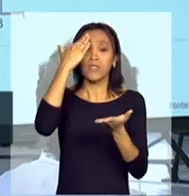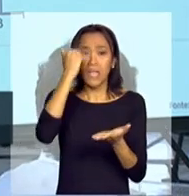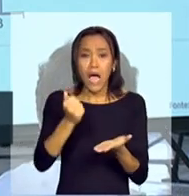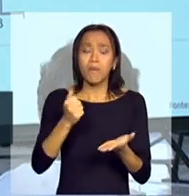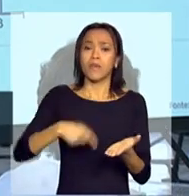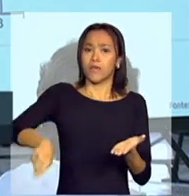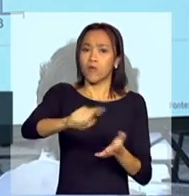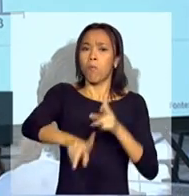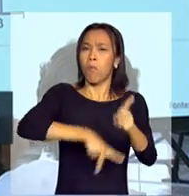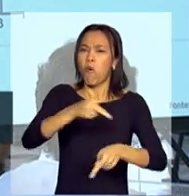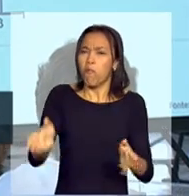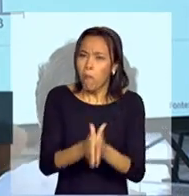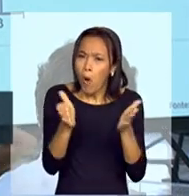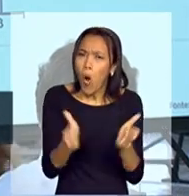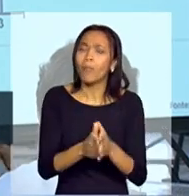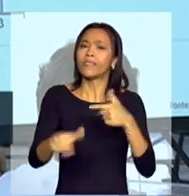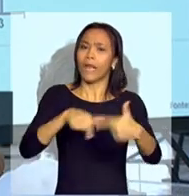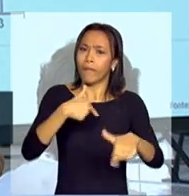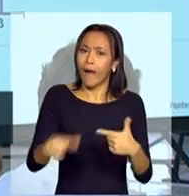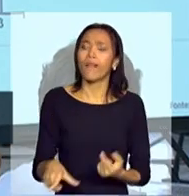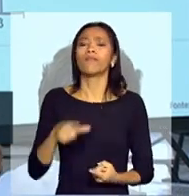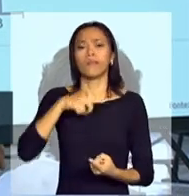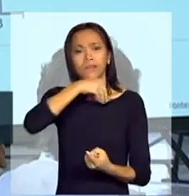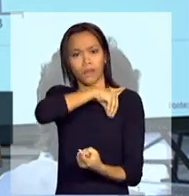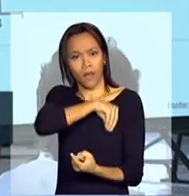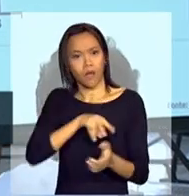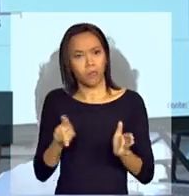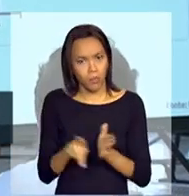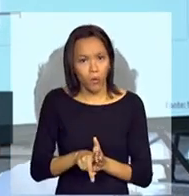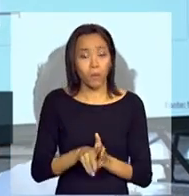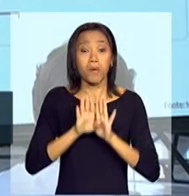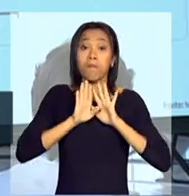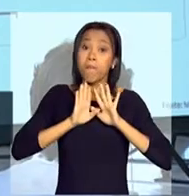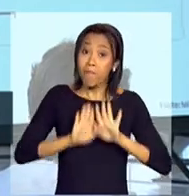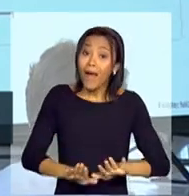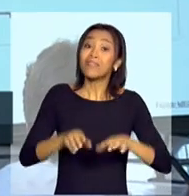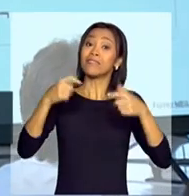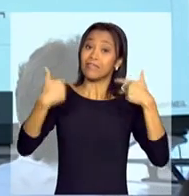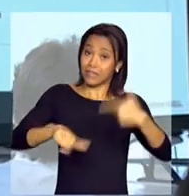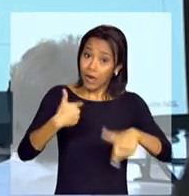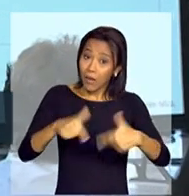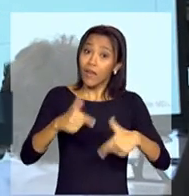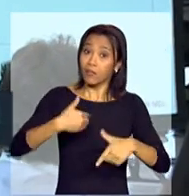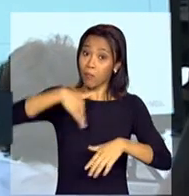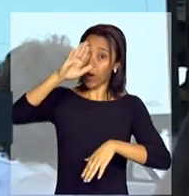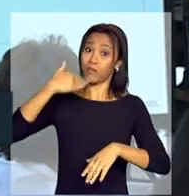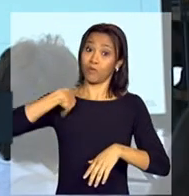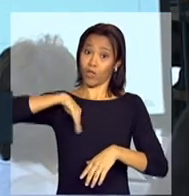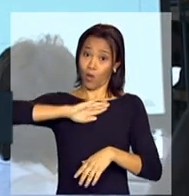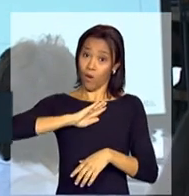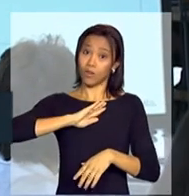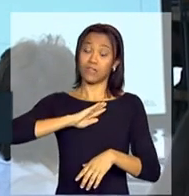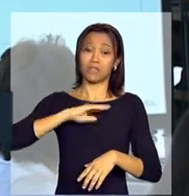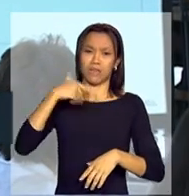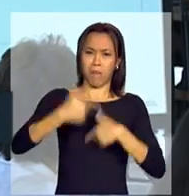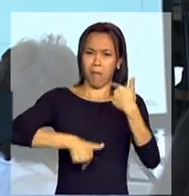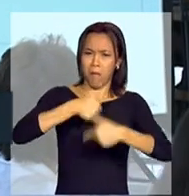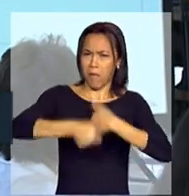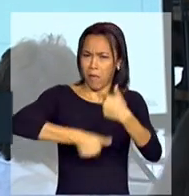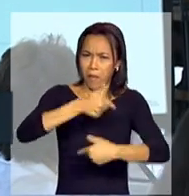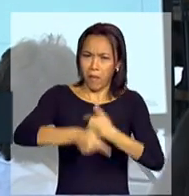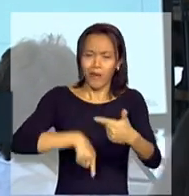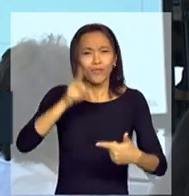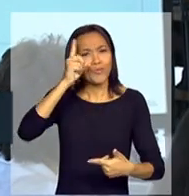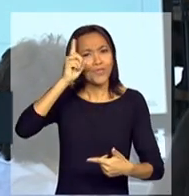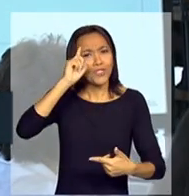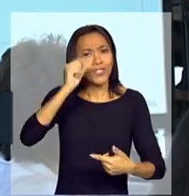trabalha, tem renda, tem sua renda própria, mesmo trabalhando muito mais do que nós, não Gilberto? Muito mais no seu dia a